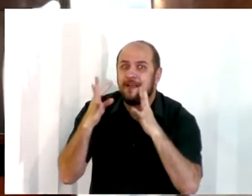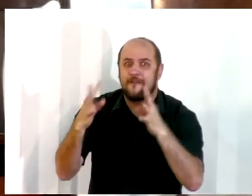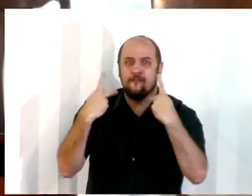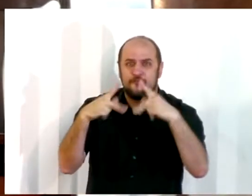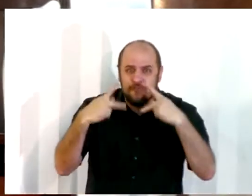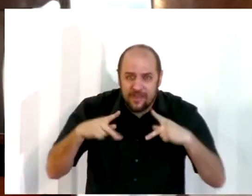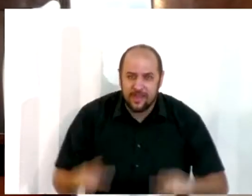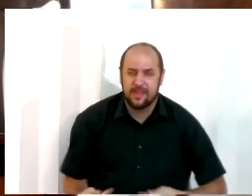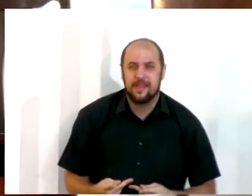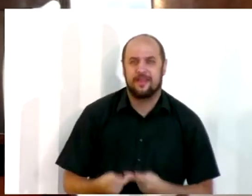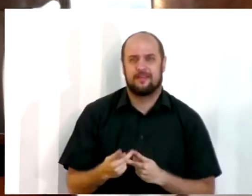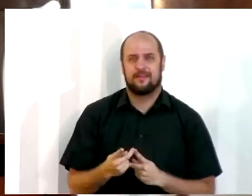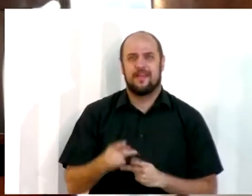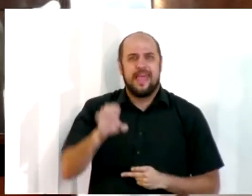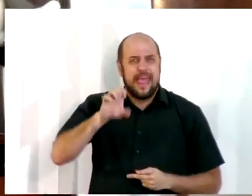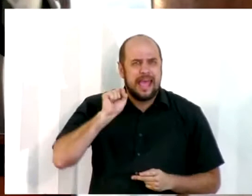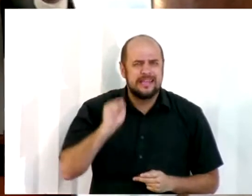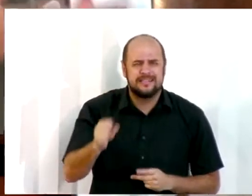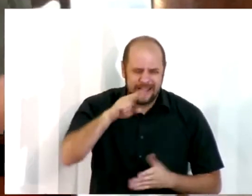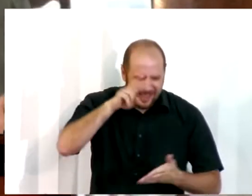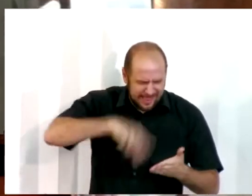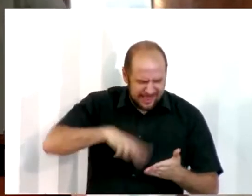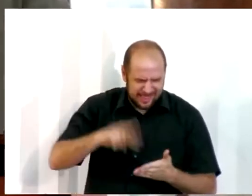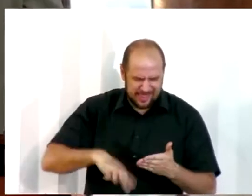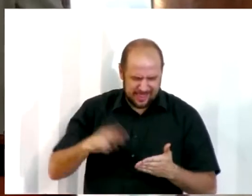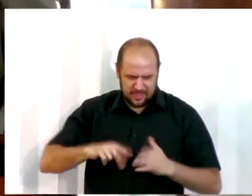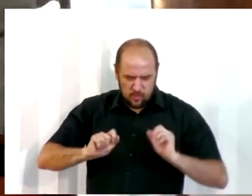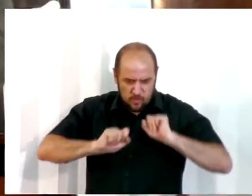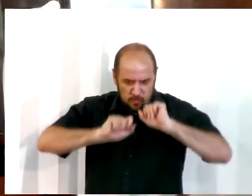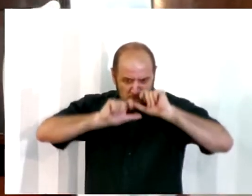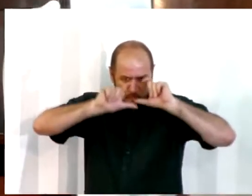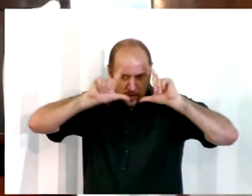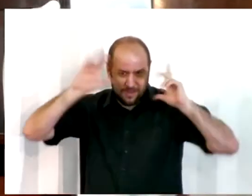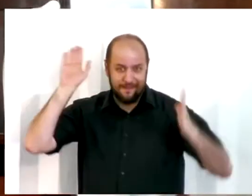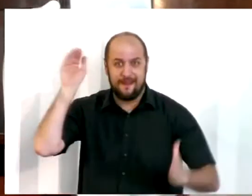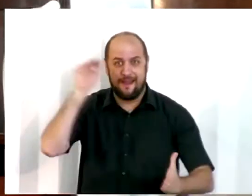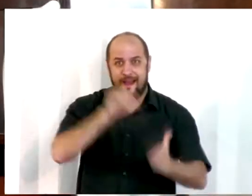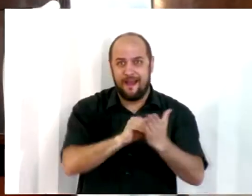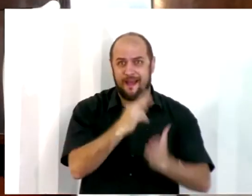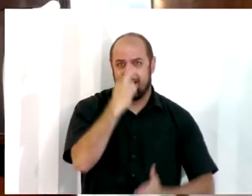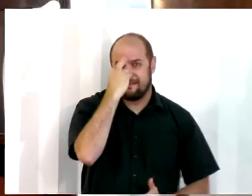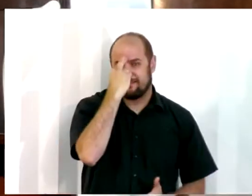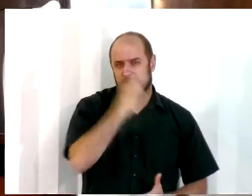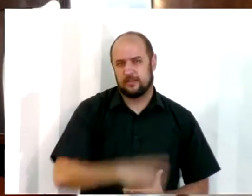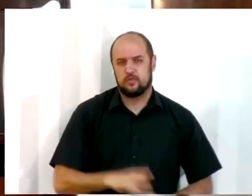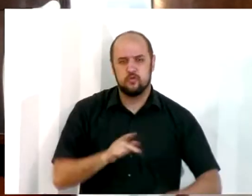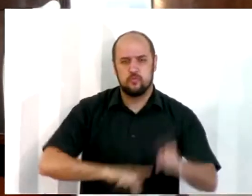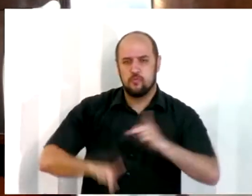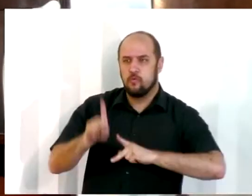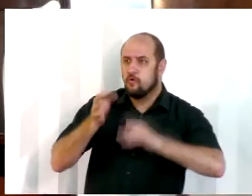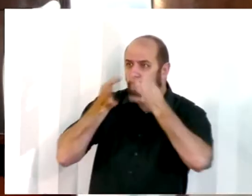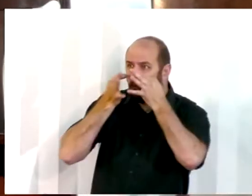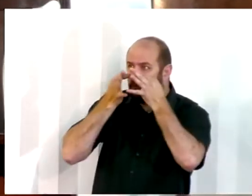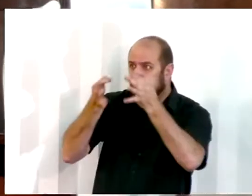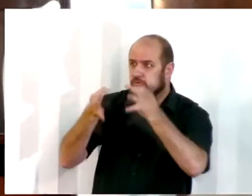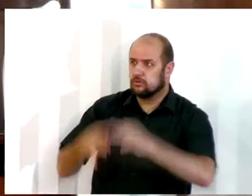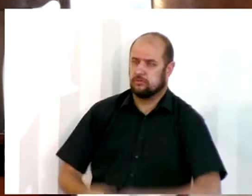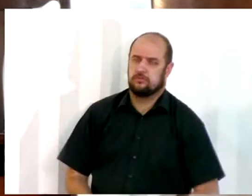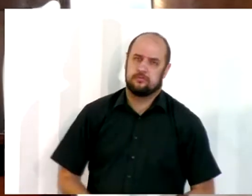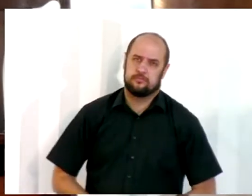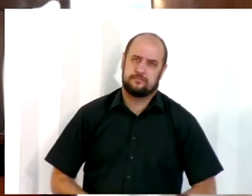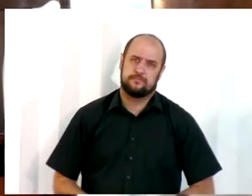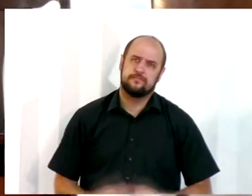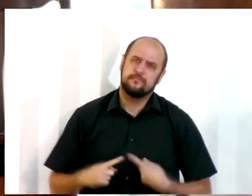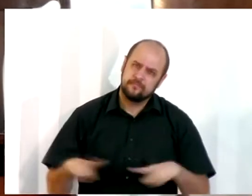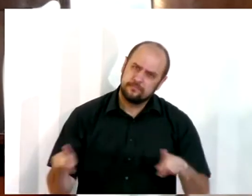Esdras lê a palavra. Dá a alva até o meio-dia. E o povo está lá, atento para isso. Mas já que nós estamos falando tanto